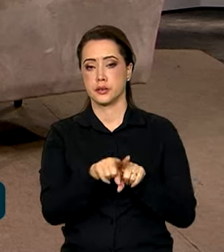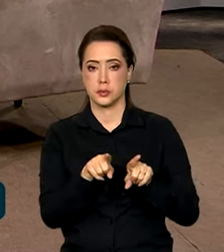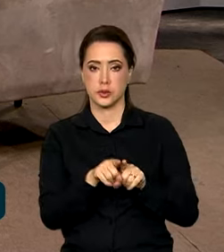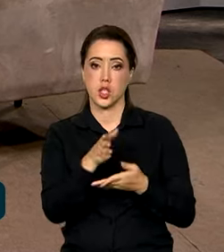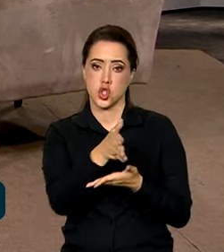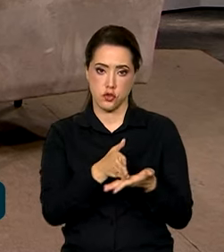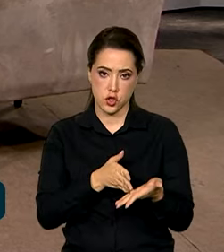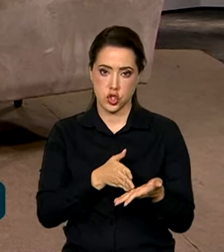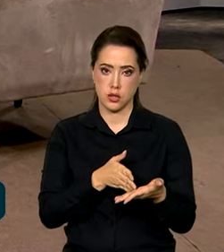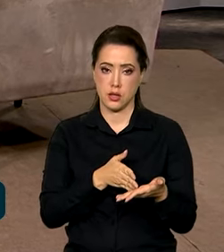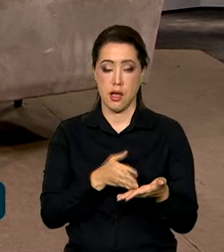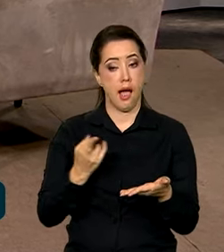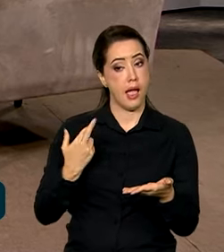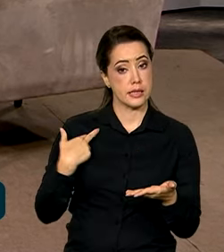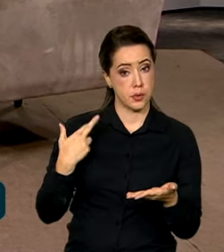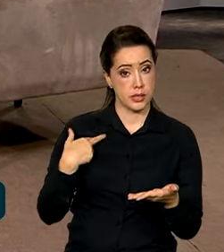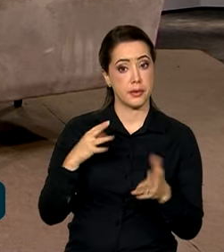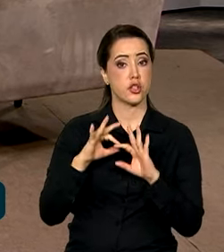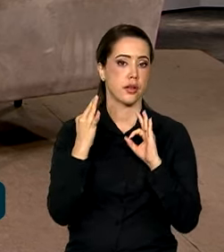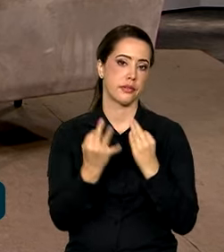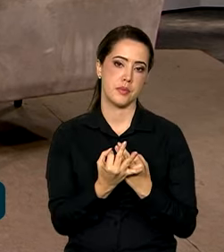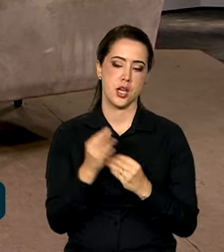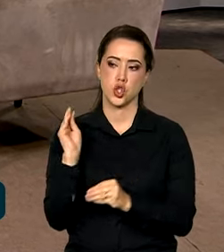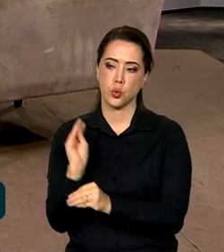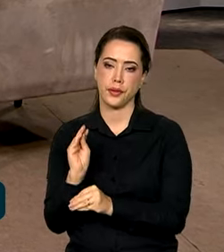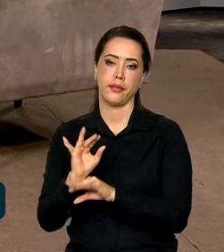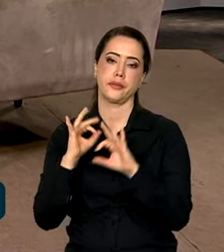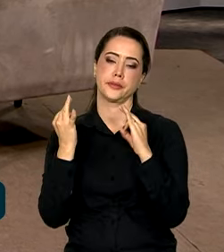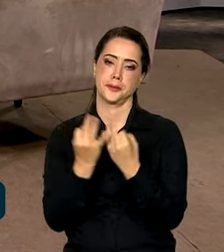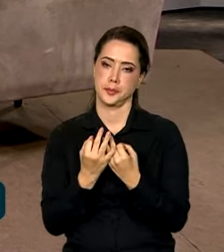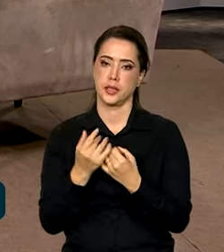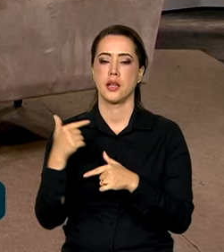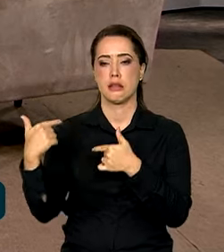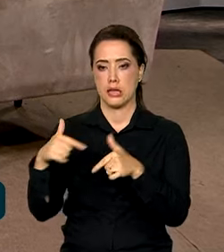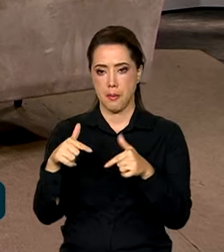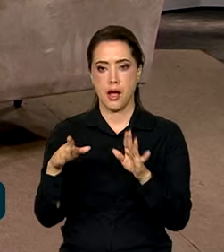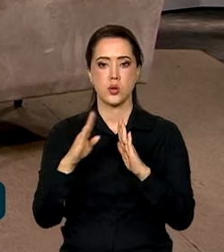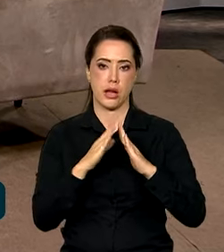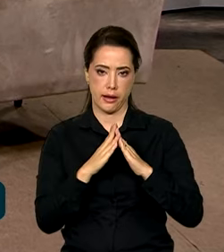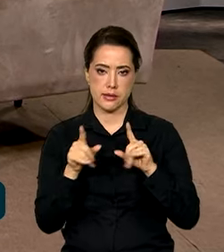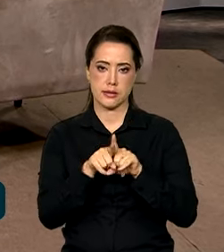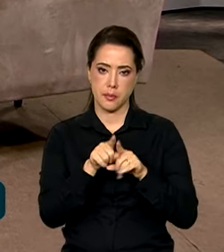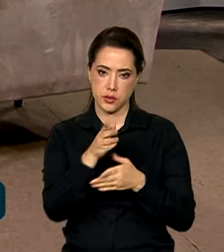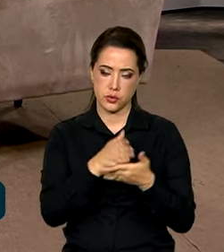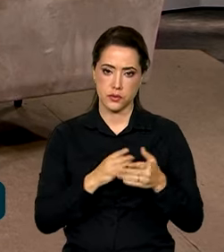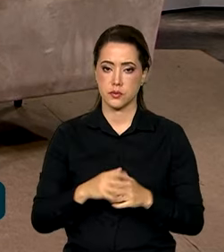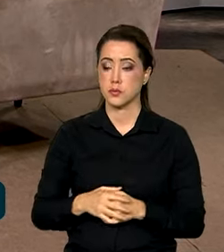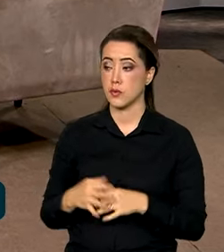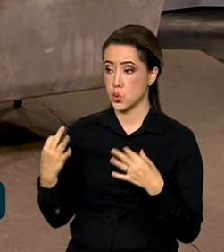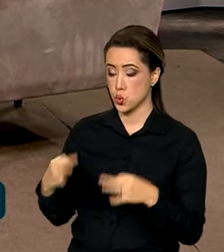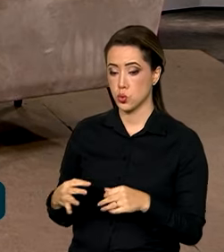dividir as responsabilidades familiares, é dividir o trabalho no cotidiano das nossas casas. Justo.